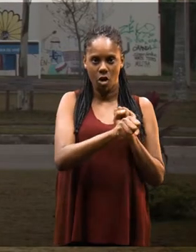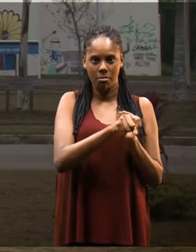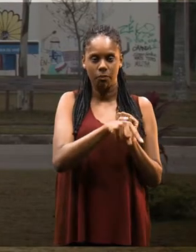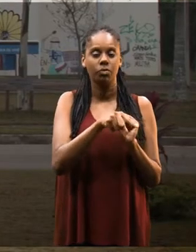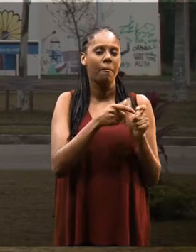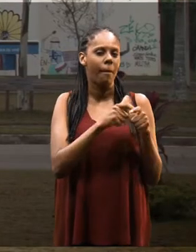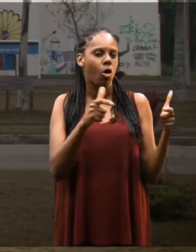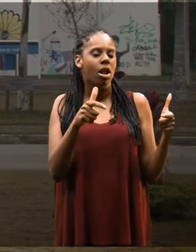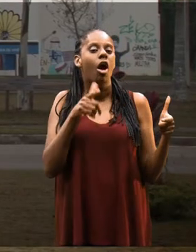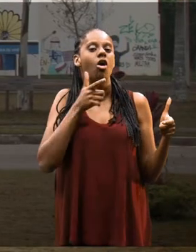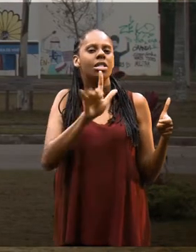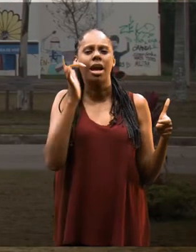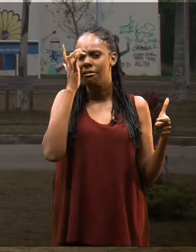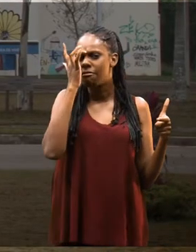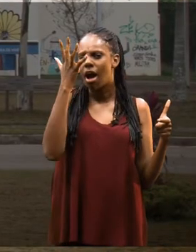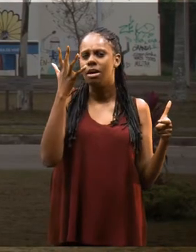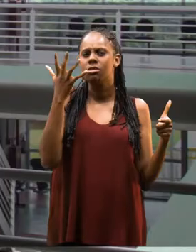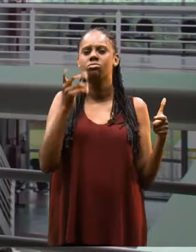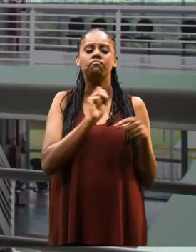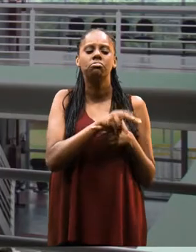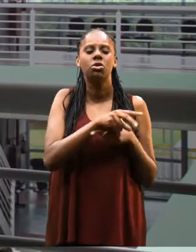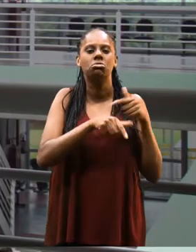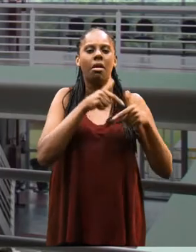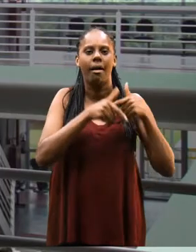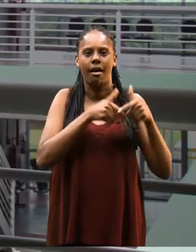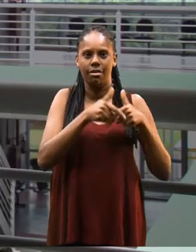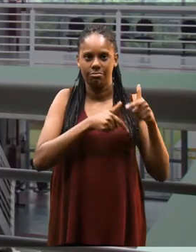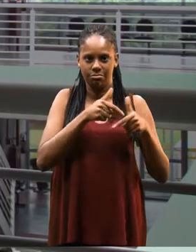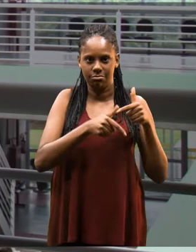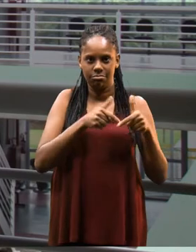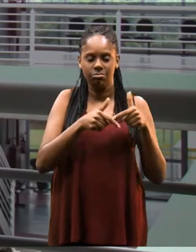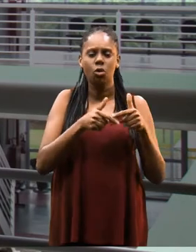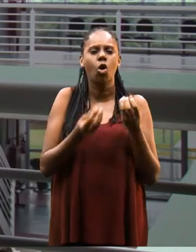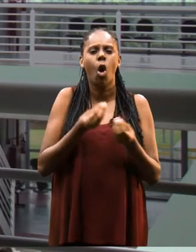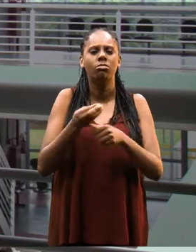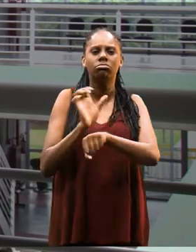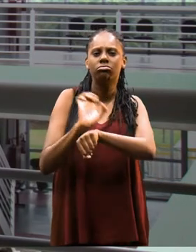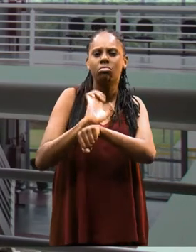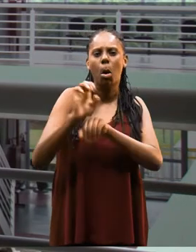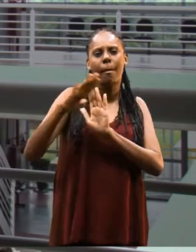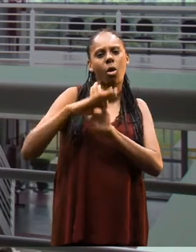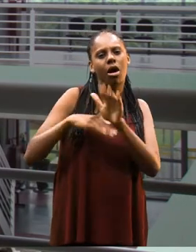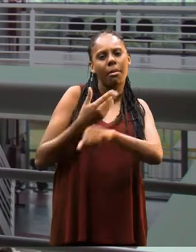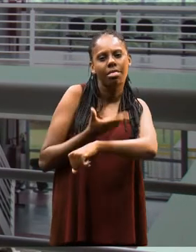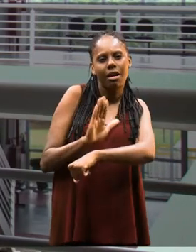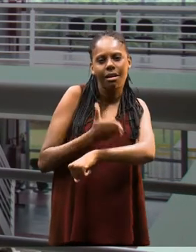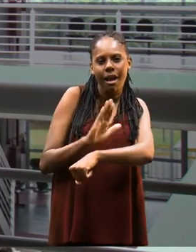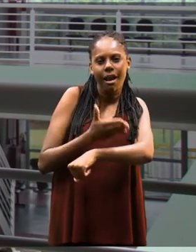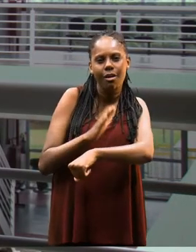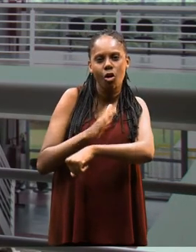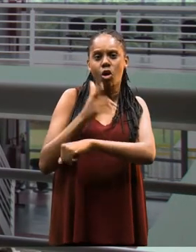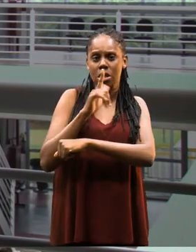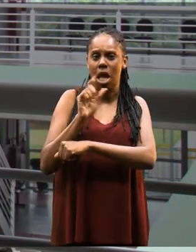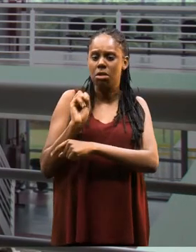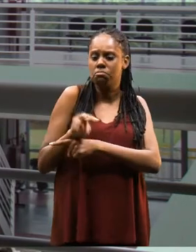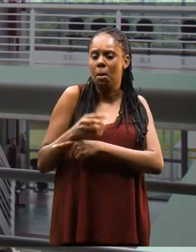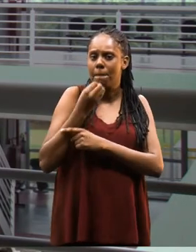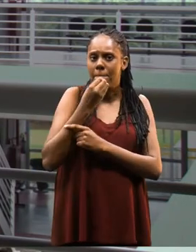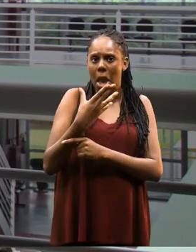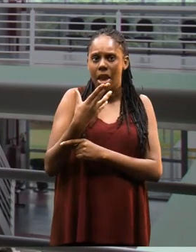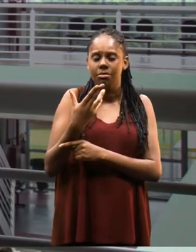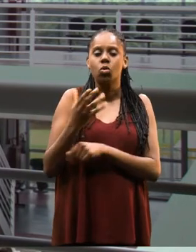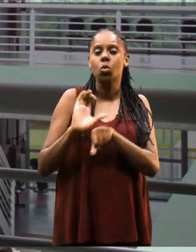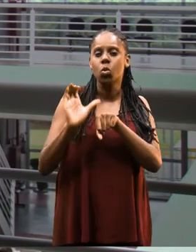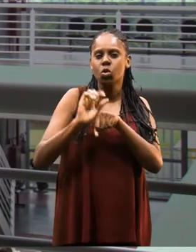alunos que se formam aqui, eles conseguem relativamente fácil uma posição no mercado de trabalho, a partir de estágio, programas de trainee, eles conseguem se colocar